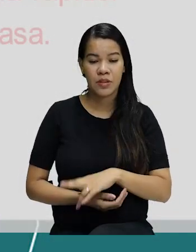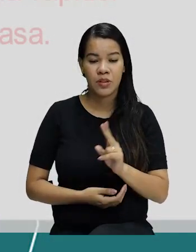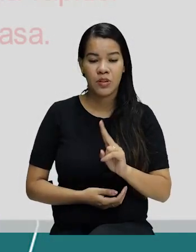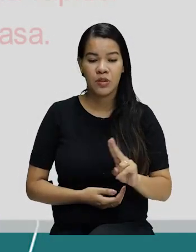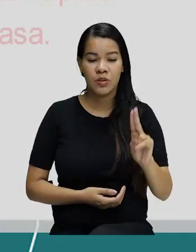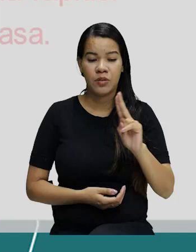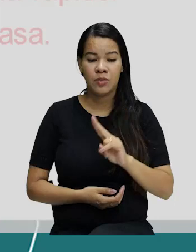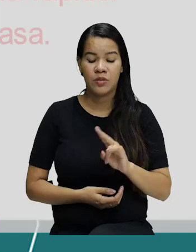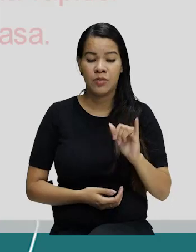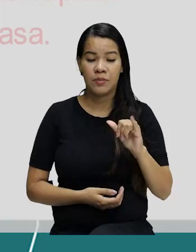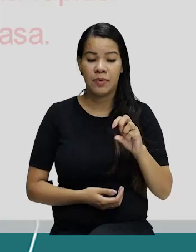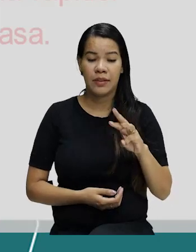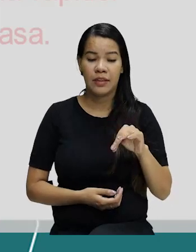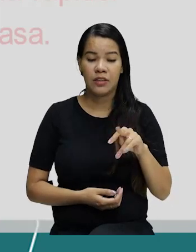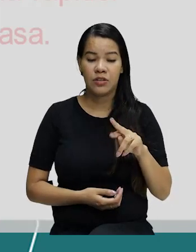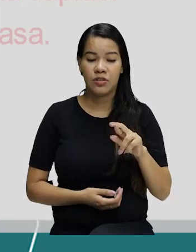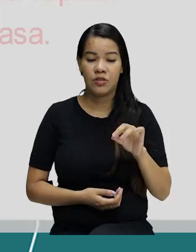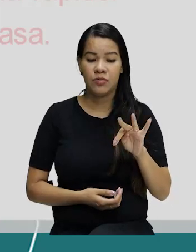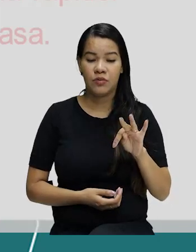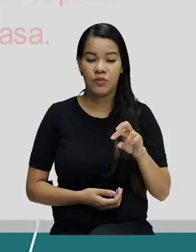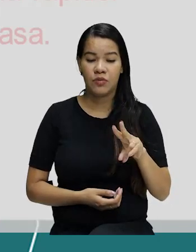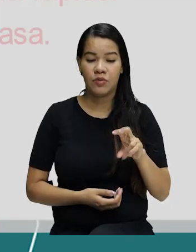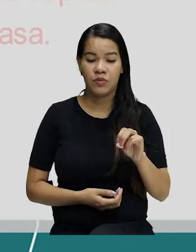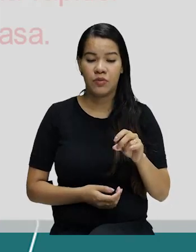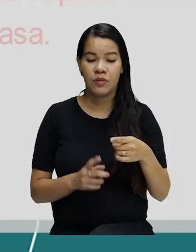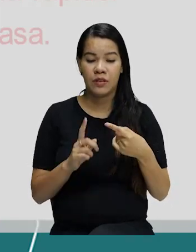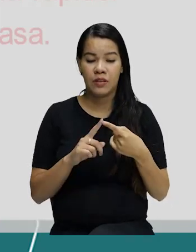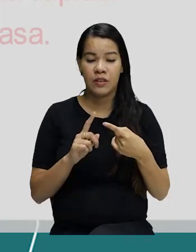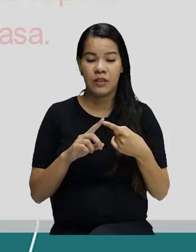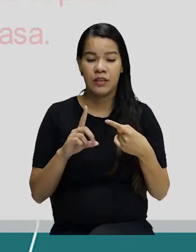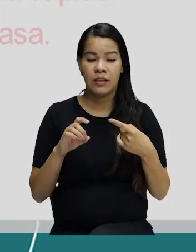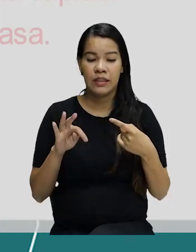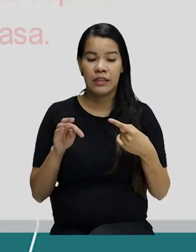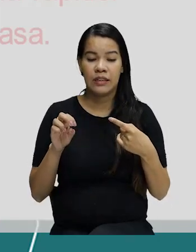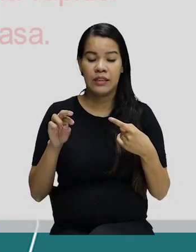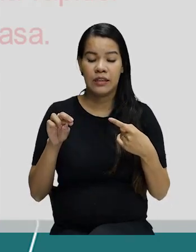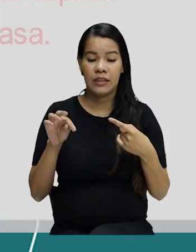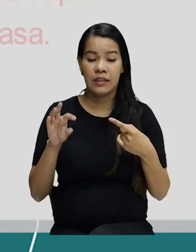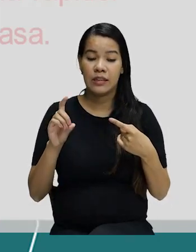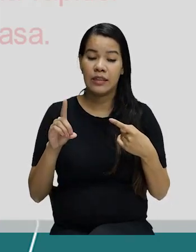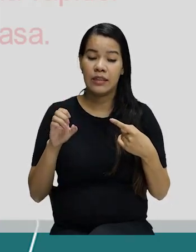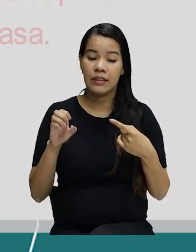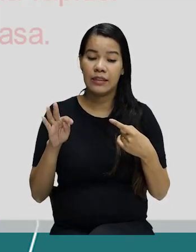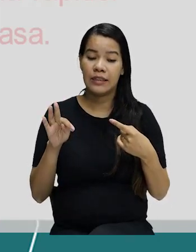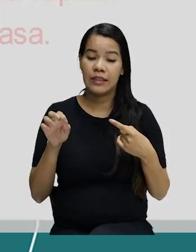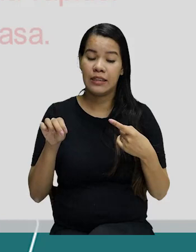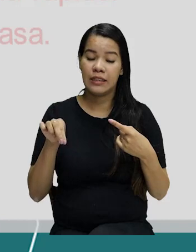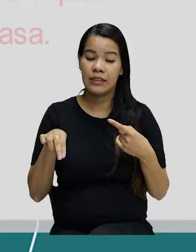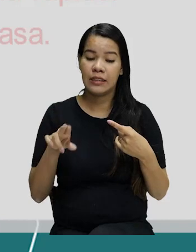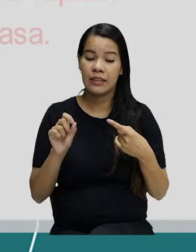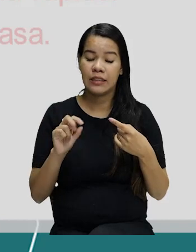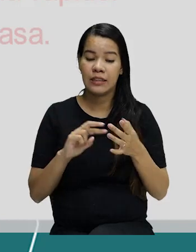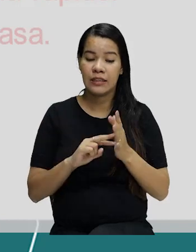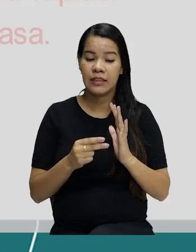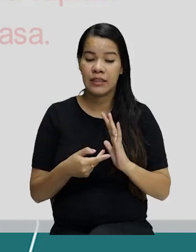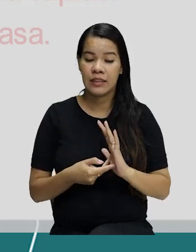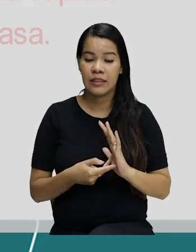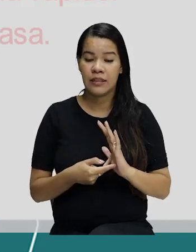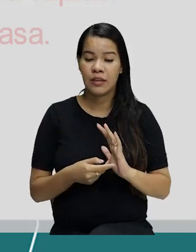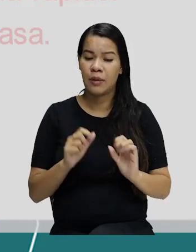uso do modo imperativo. Detém esta broma. Detém esta broma. Que significa